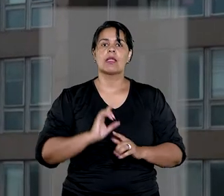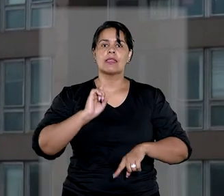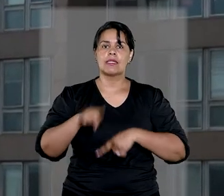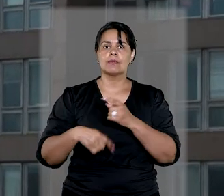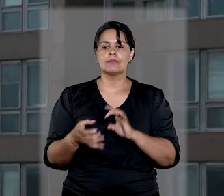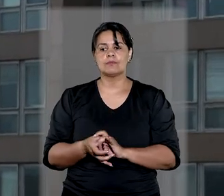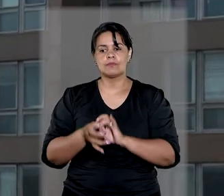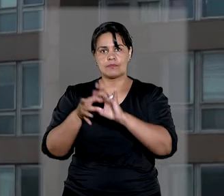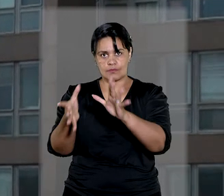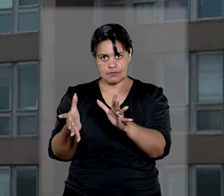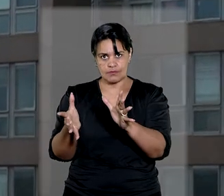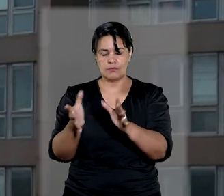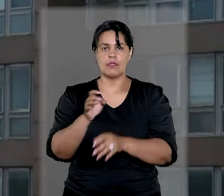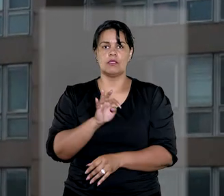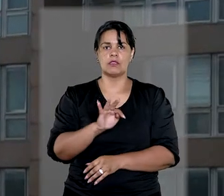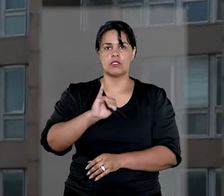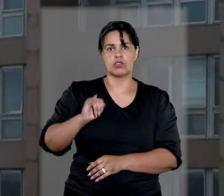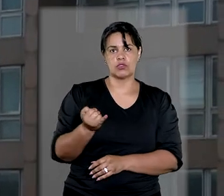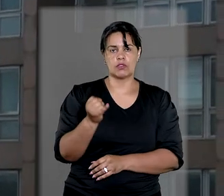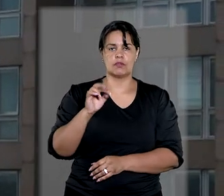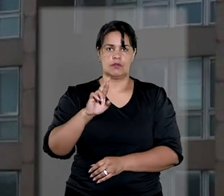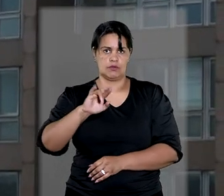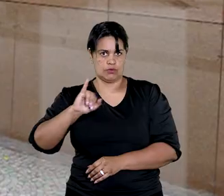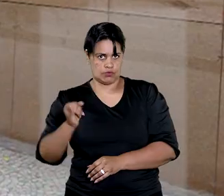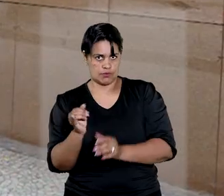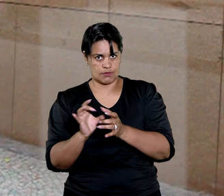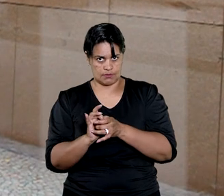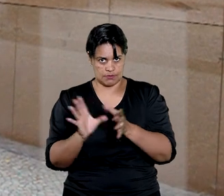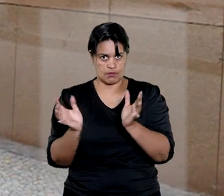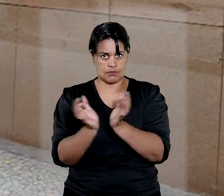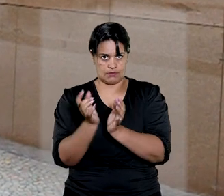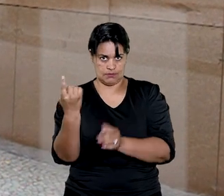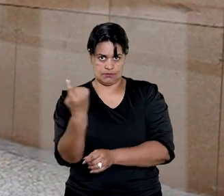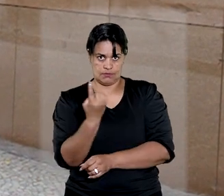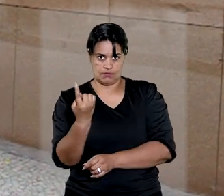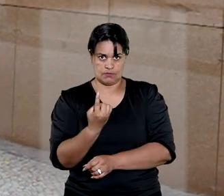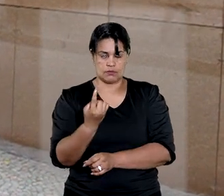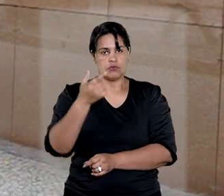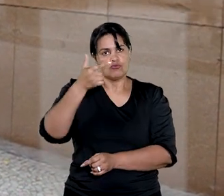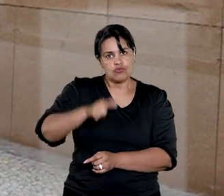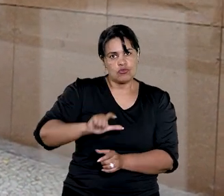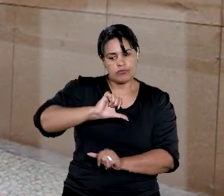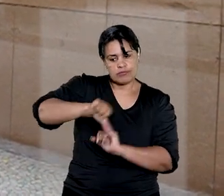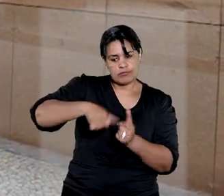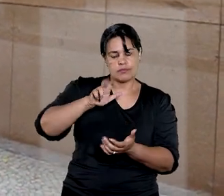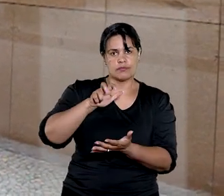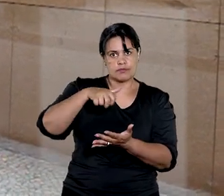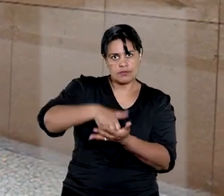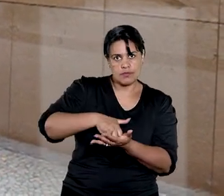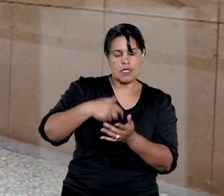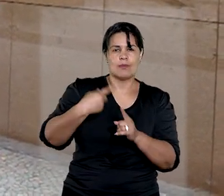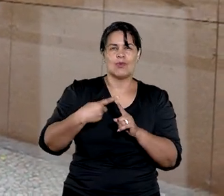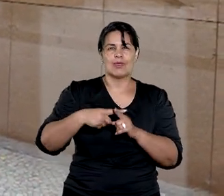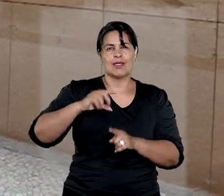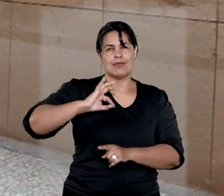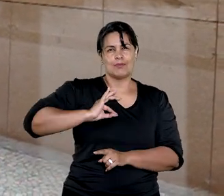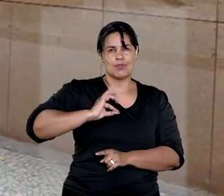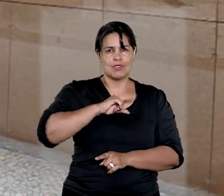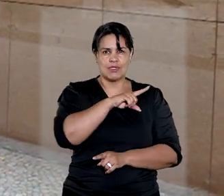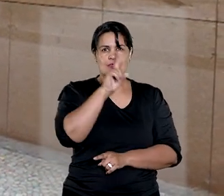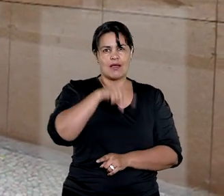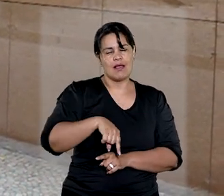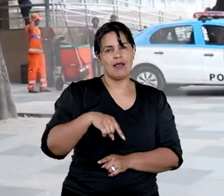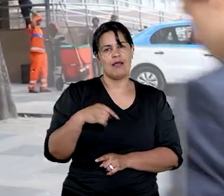absolvição em primeiro grau, Tribunal de Justiça do Rio de Janeiro reformou a sentença por entender que a atuação da polícia seria